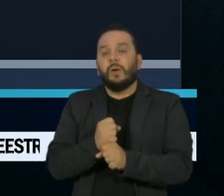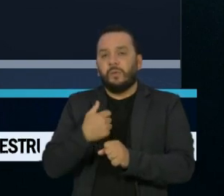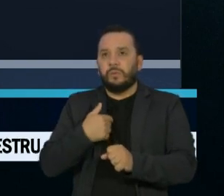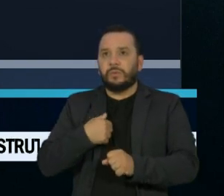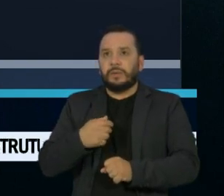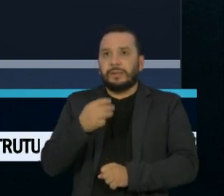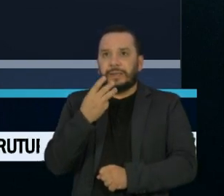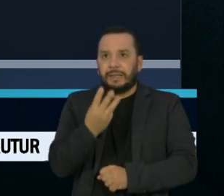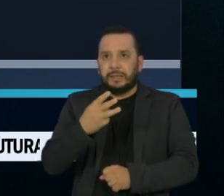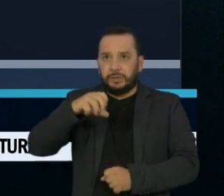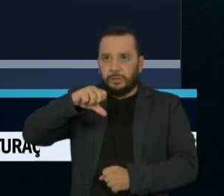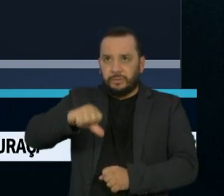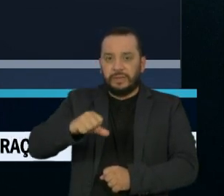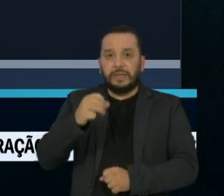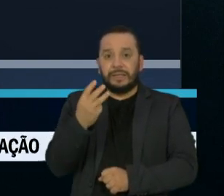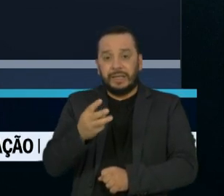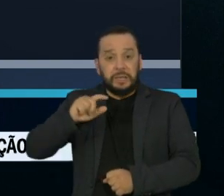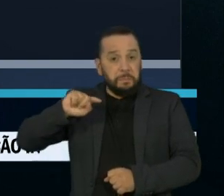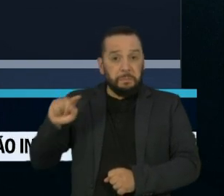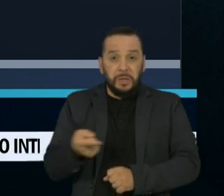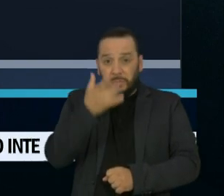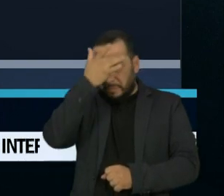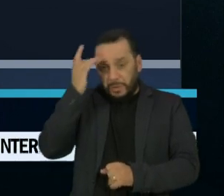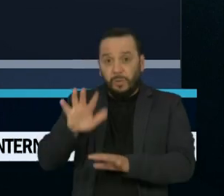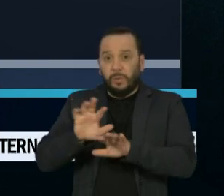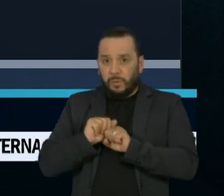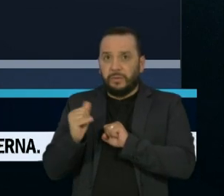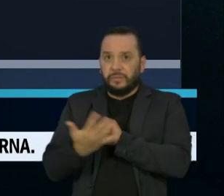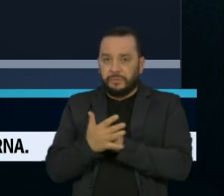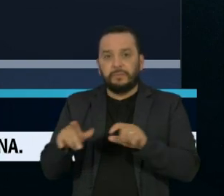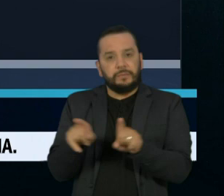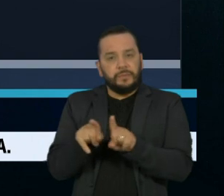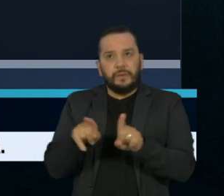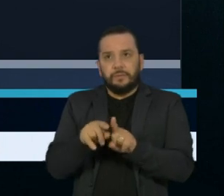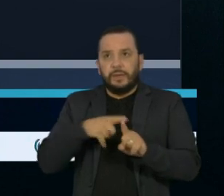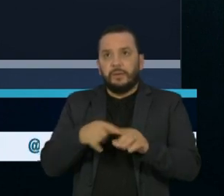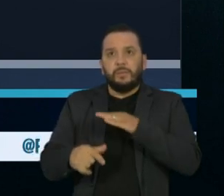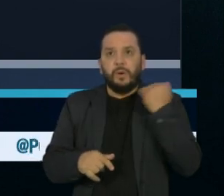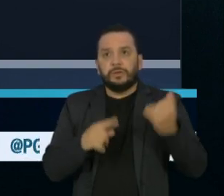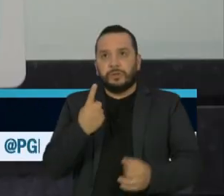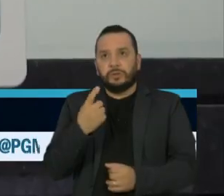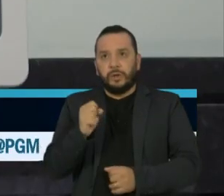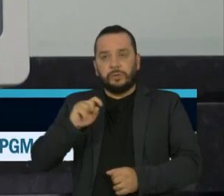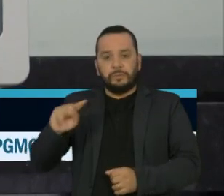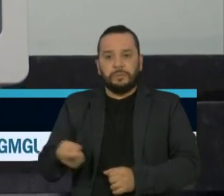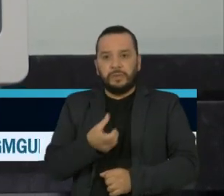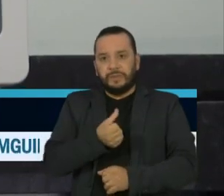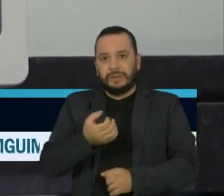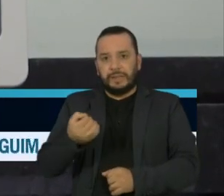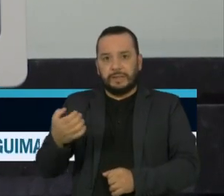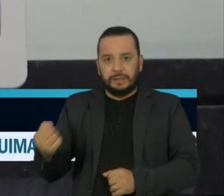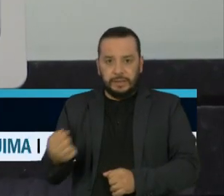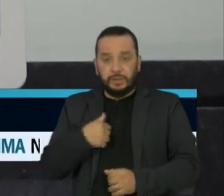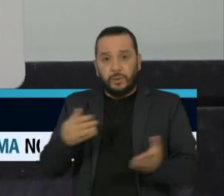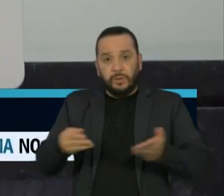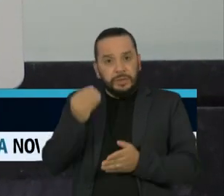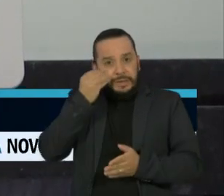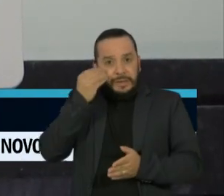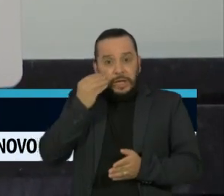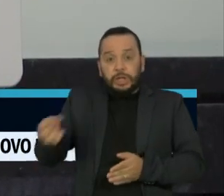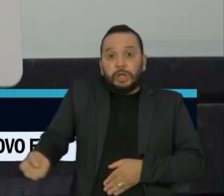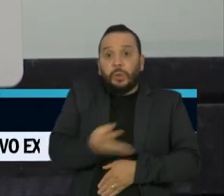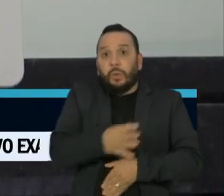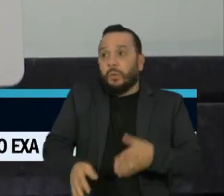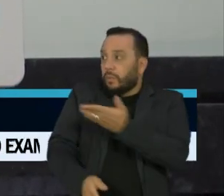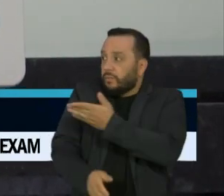393 mil. E as mortes chegam a 18.600. Começaram hoje os testes clínicos